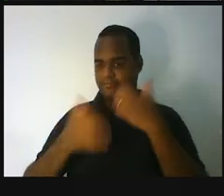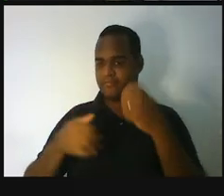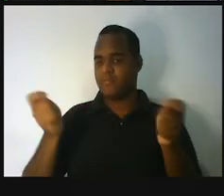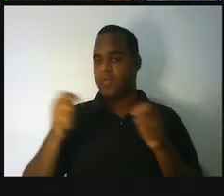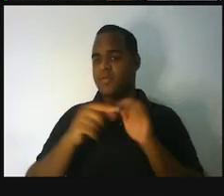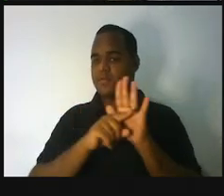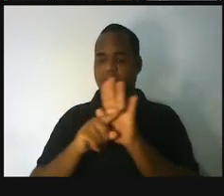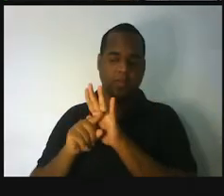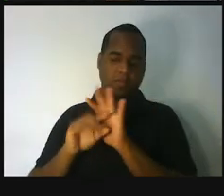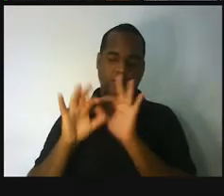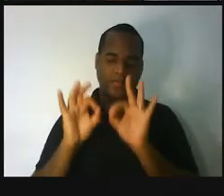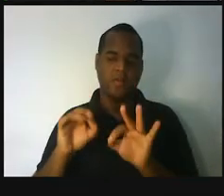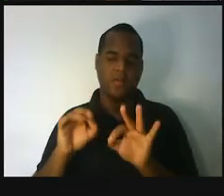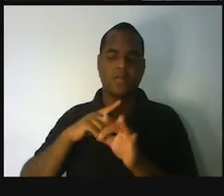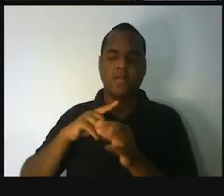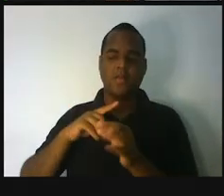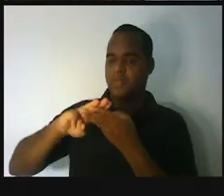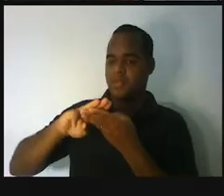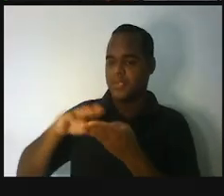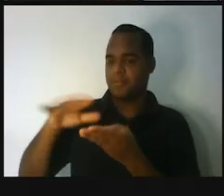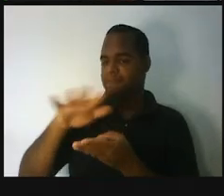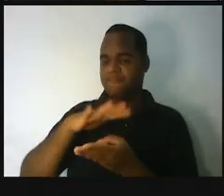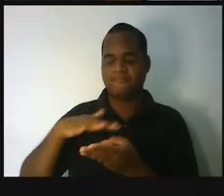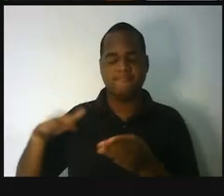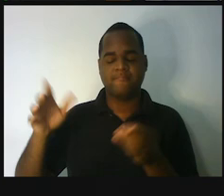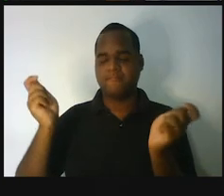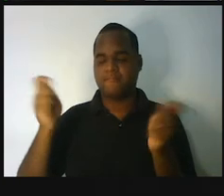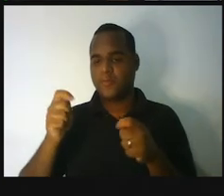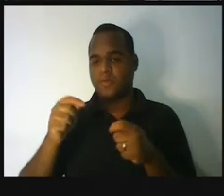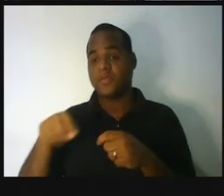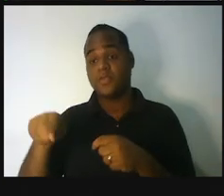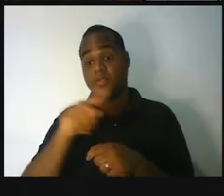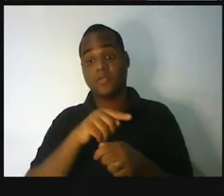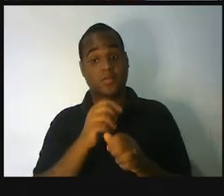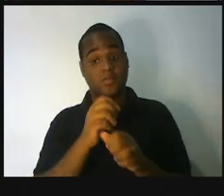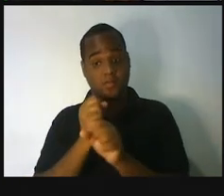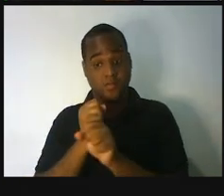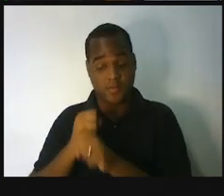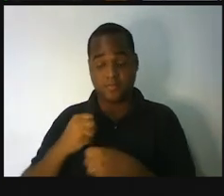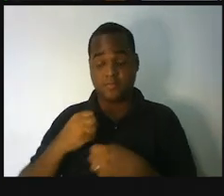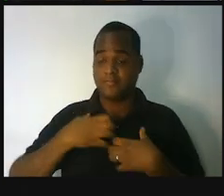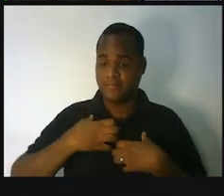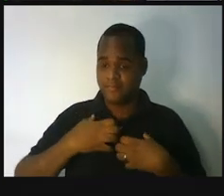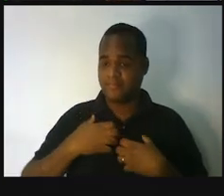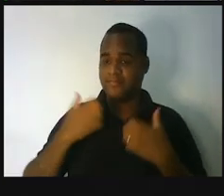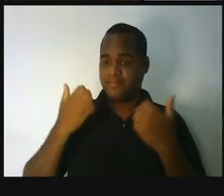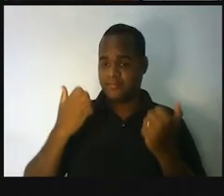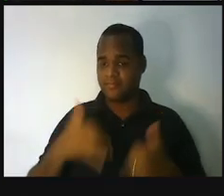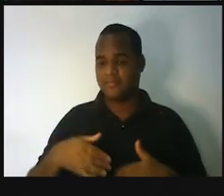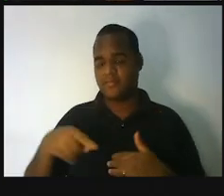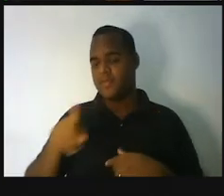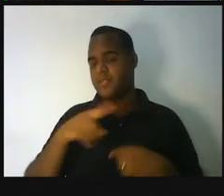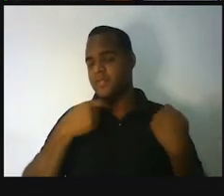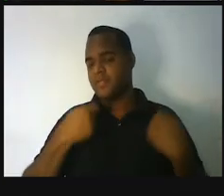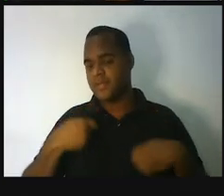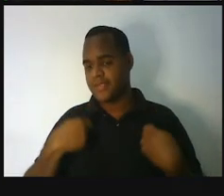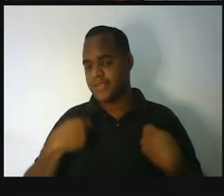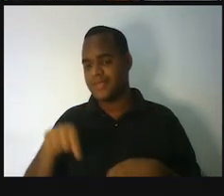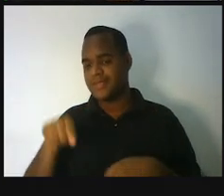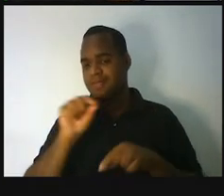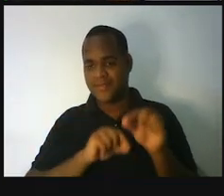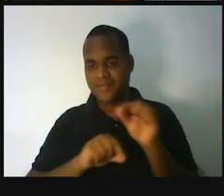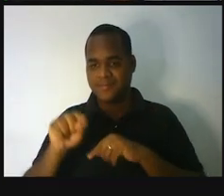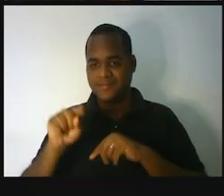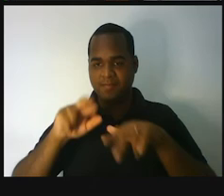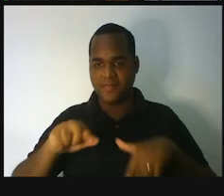perceber que as coisas em matemática fazem total sentido. a gente precisa reconhecer isso. Tá bom?